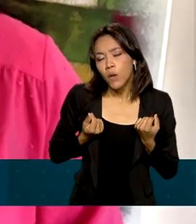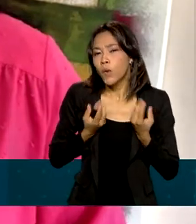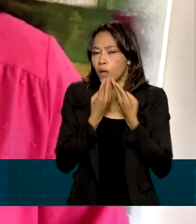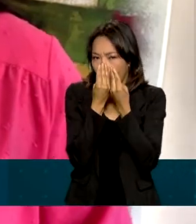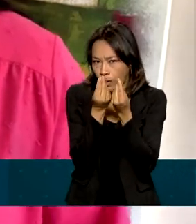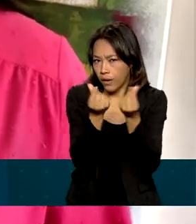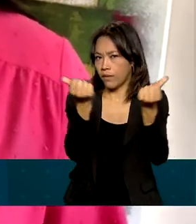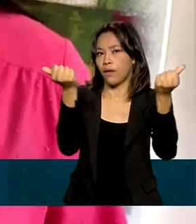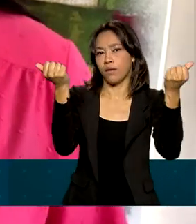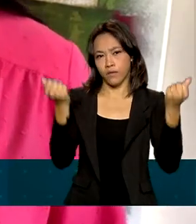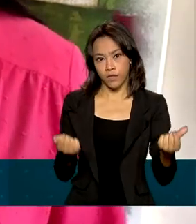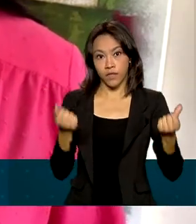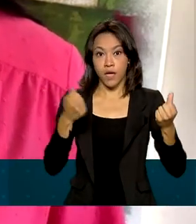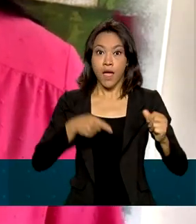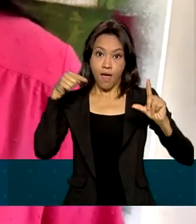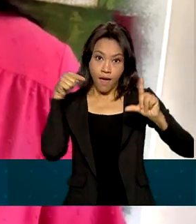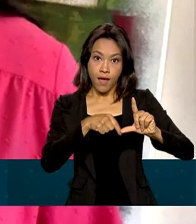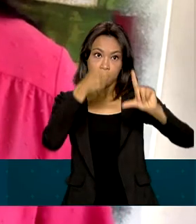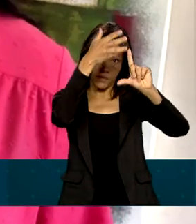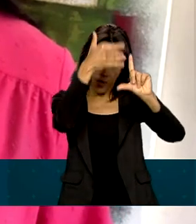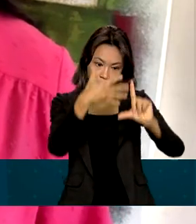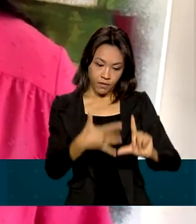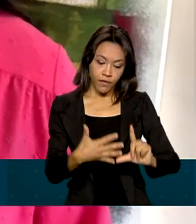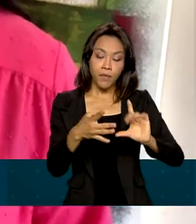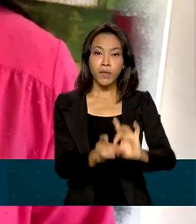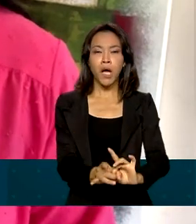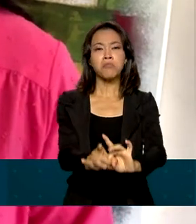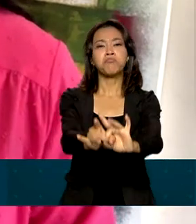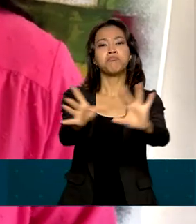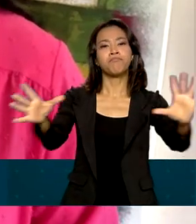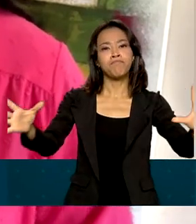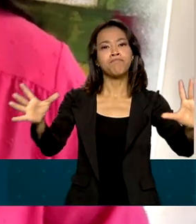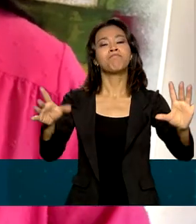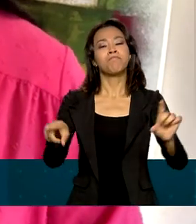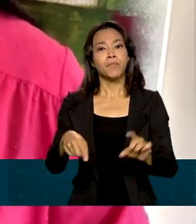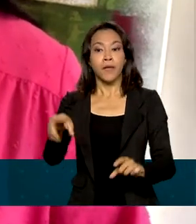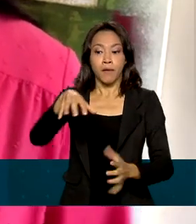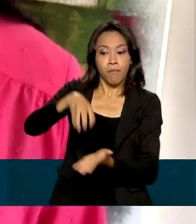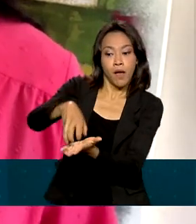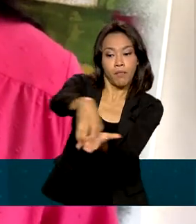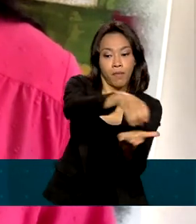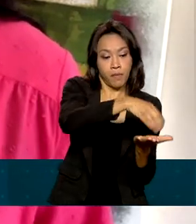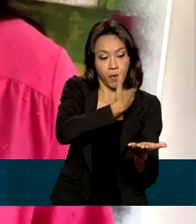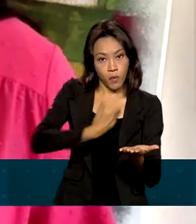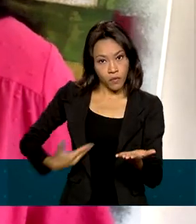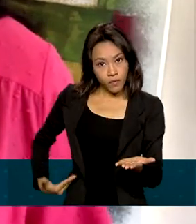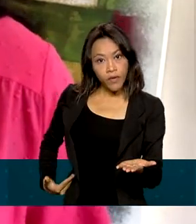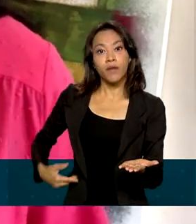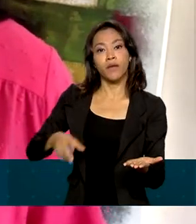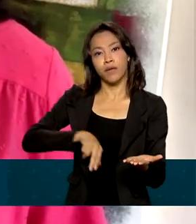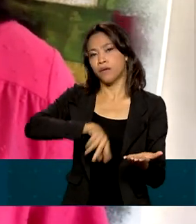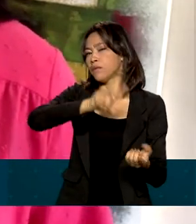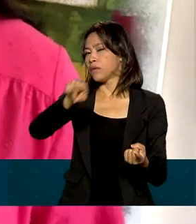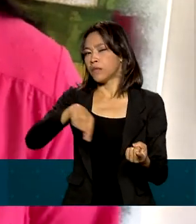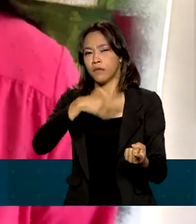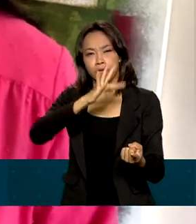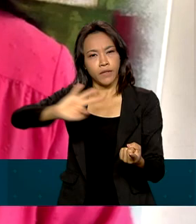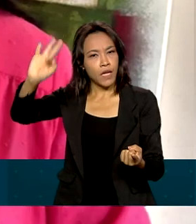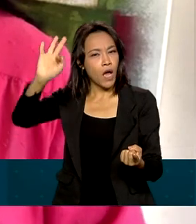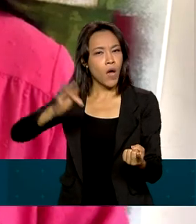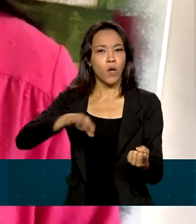qualidade. A plataforma está disponível para órgãos e entidades públicas das esferas federal,